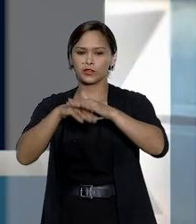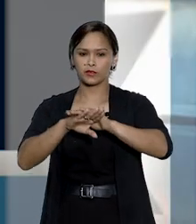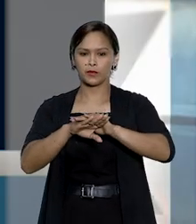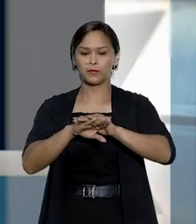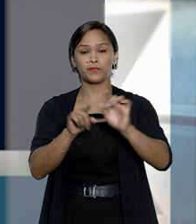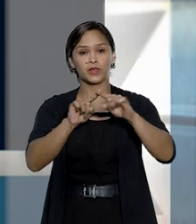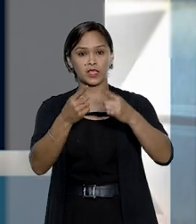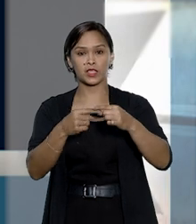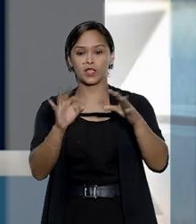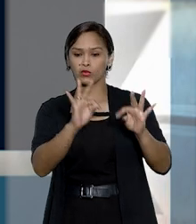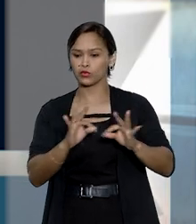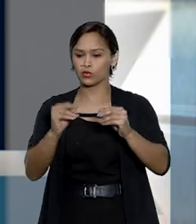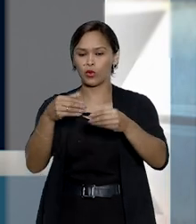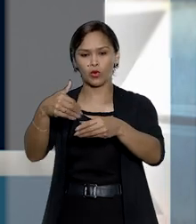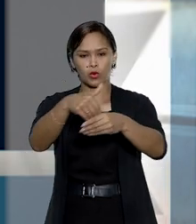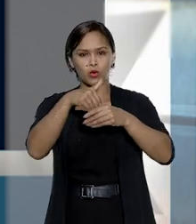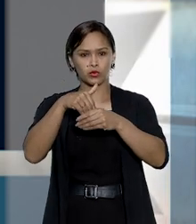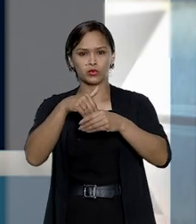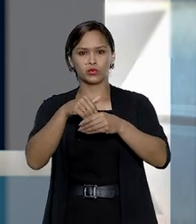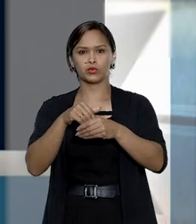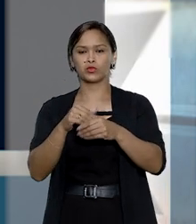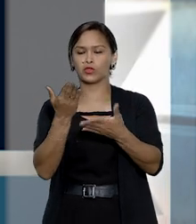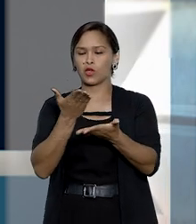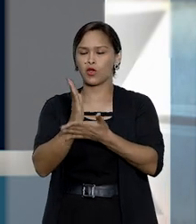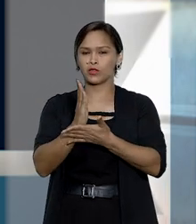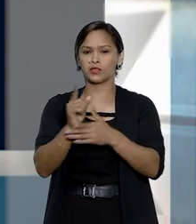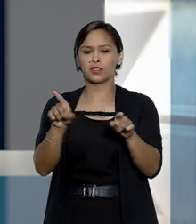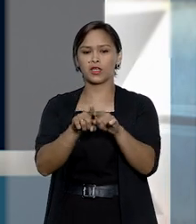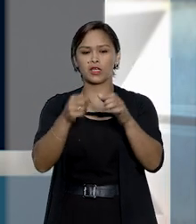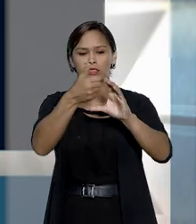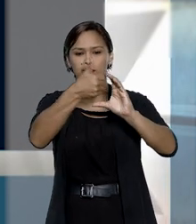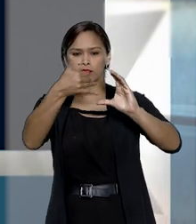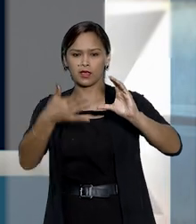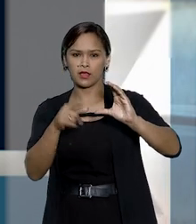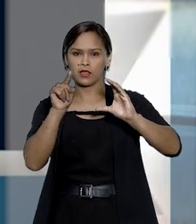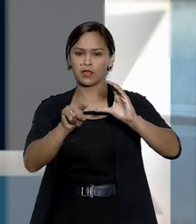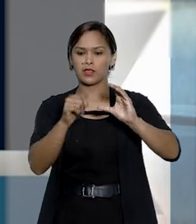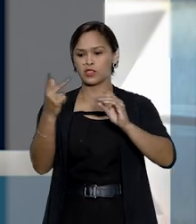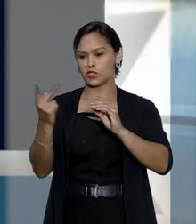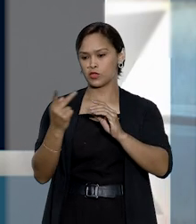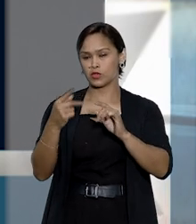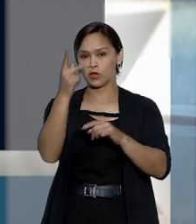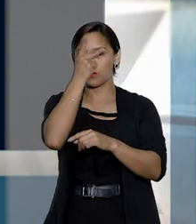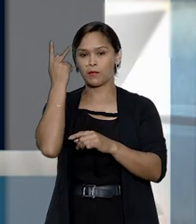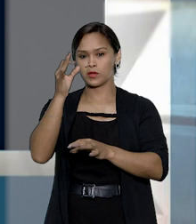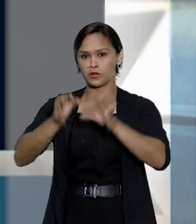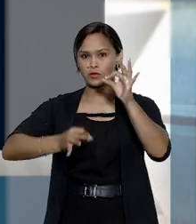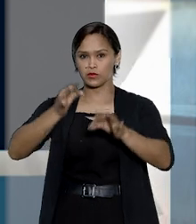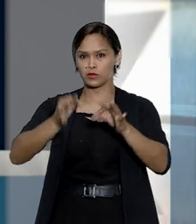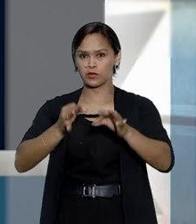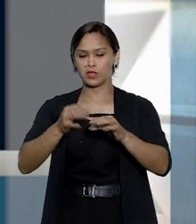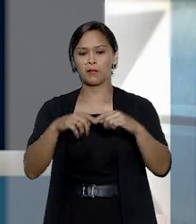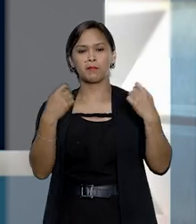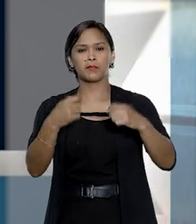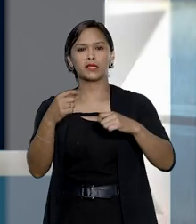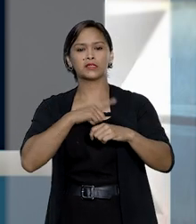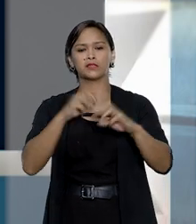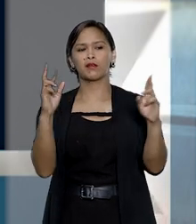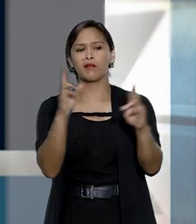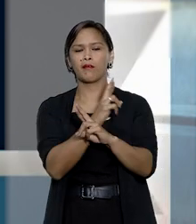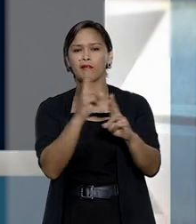Com isso, por unanimidade, os ministros consideraram que a caracterização de ambos como pessoas jurídicas deve ser